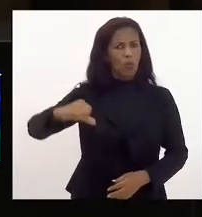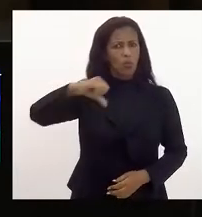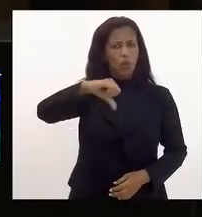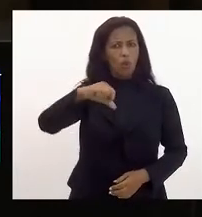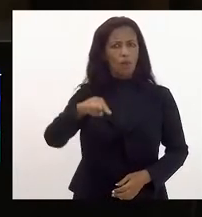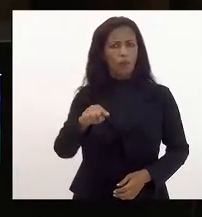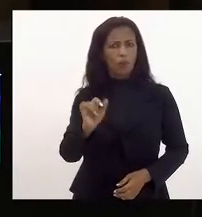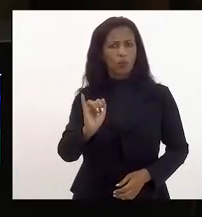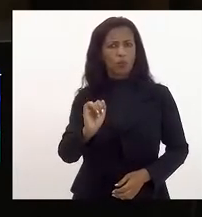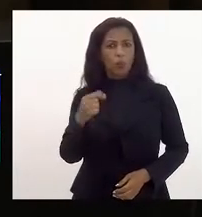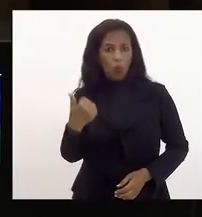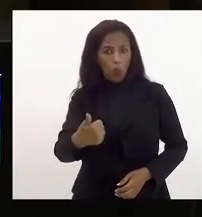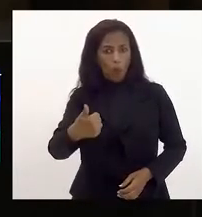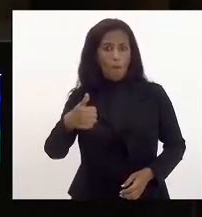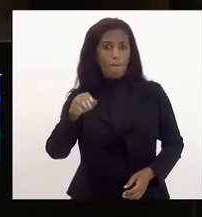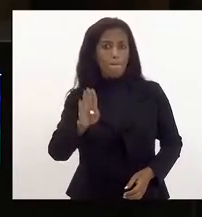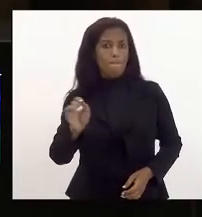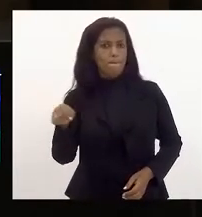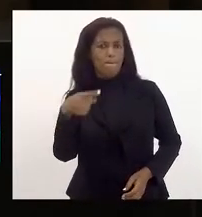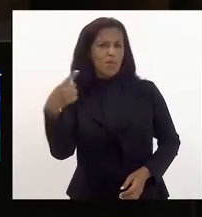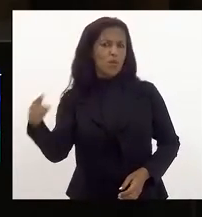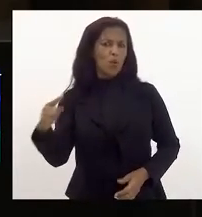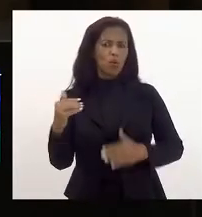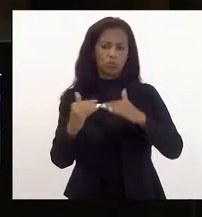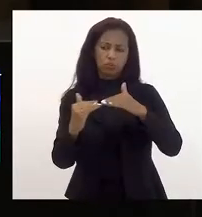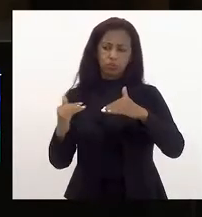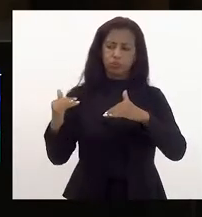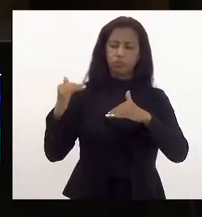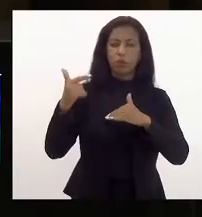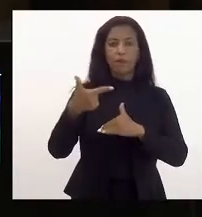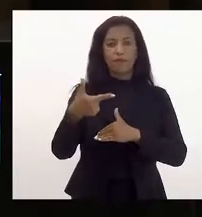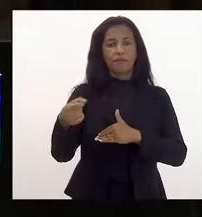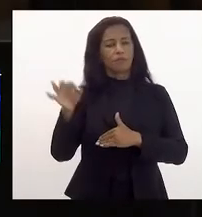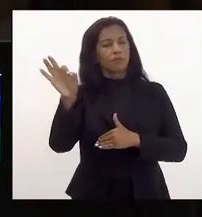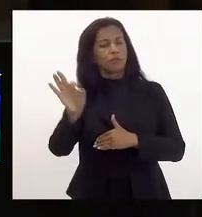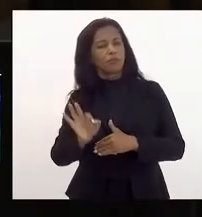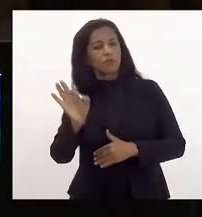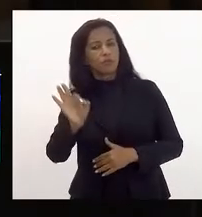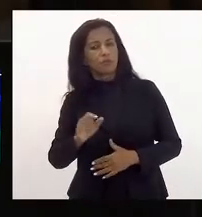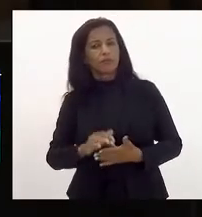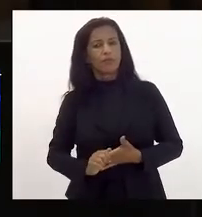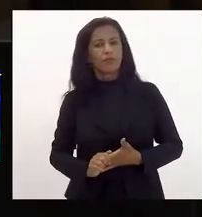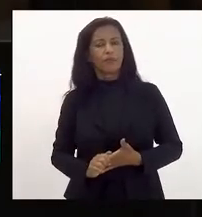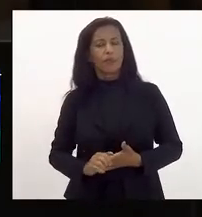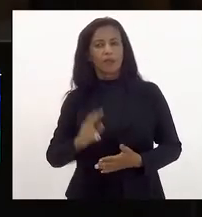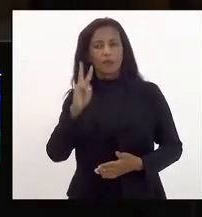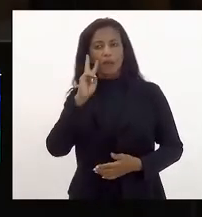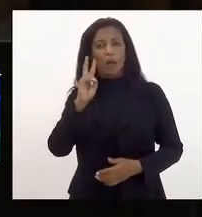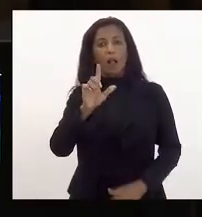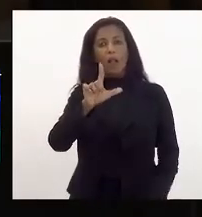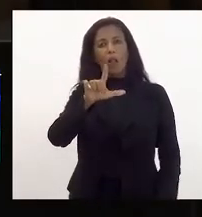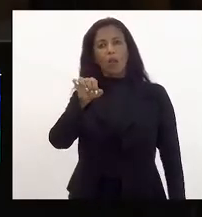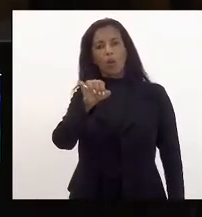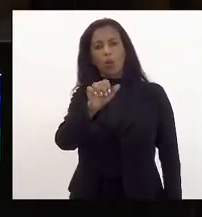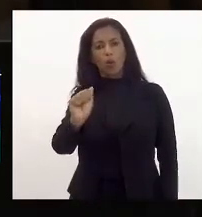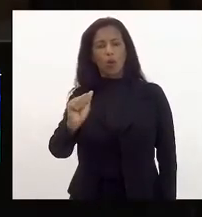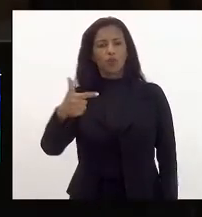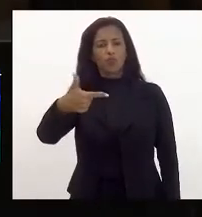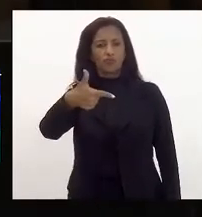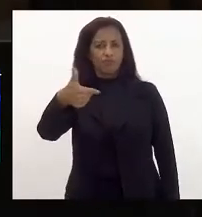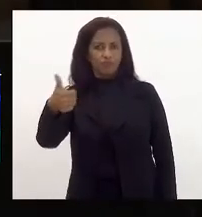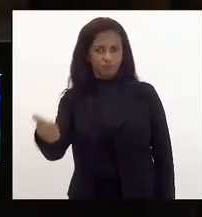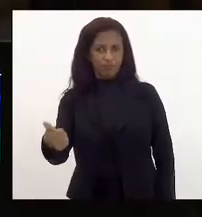,1 bilhões um aumento de 20% da previsão da LOA de 2021